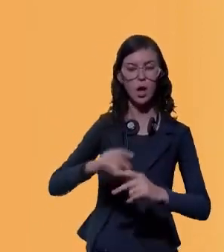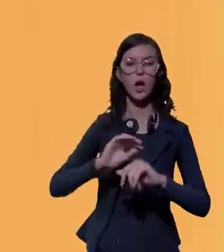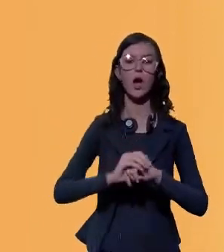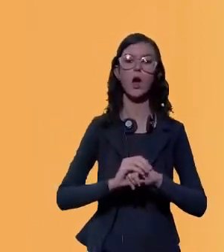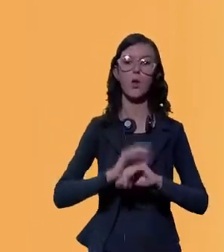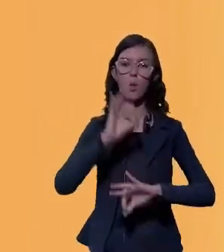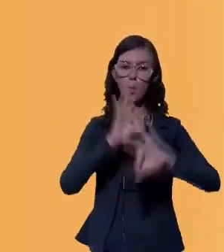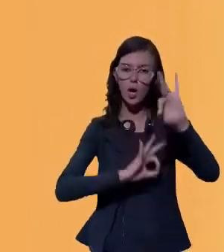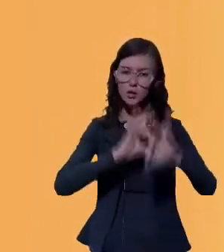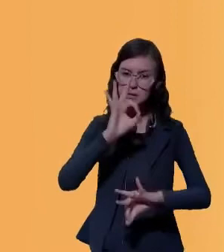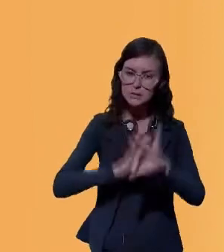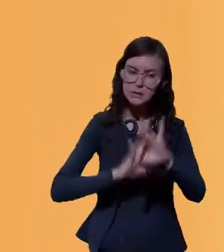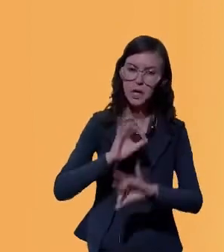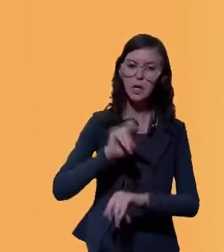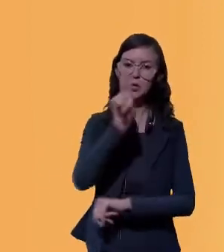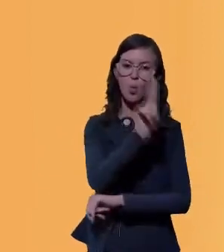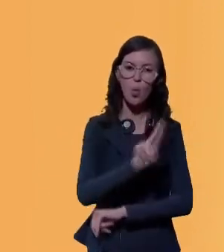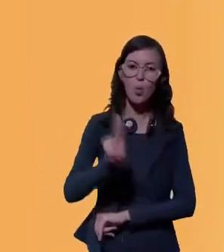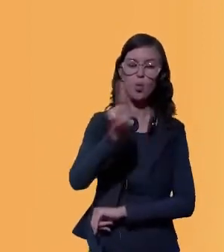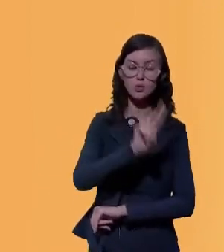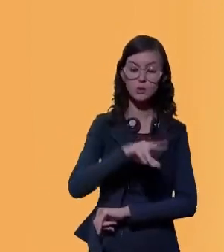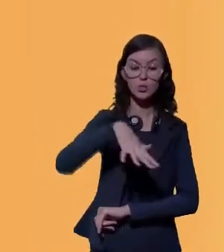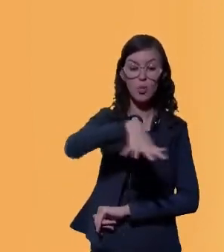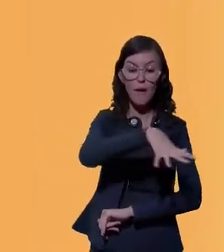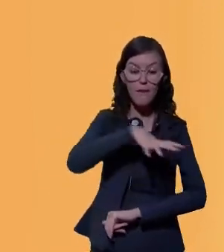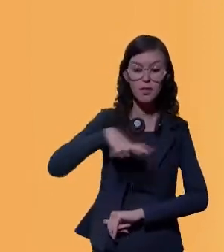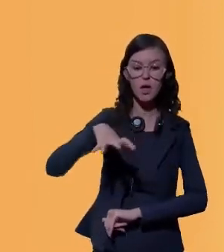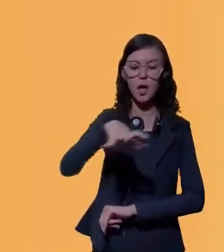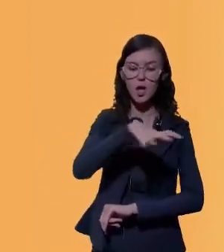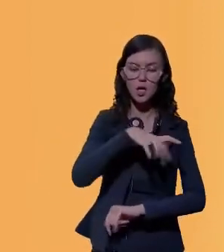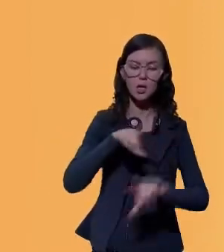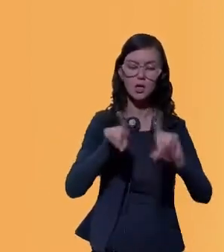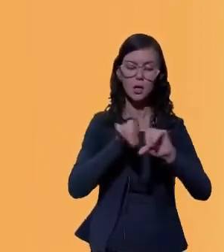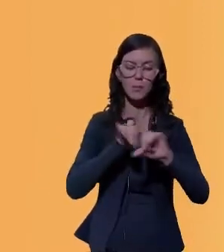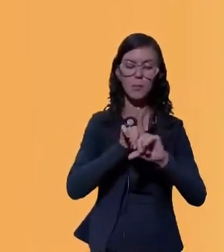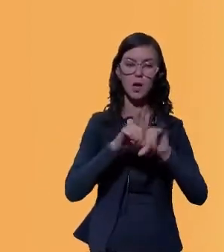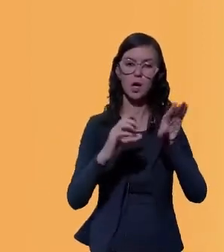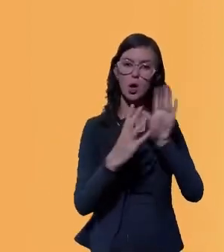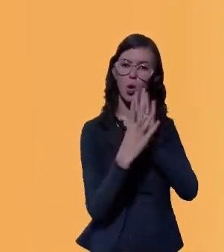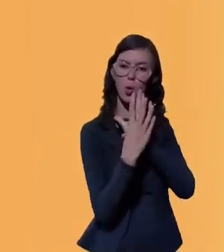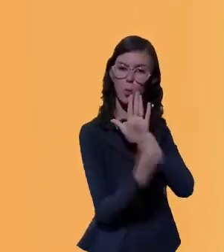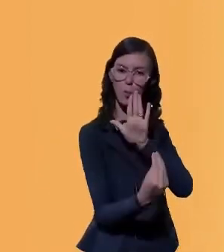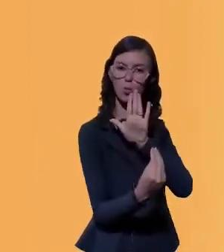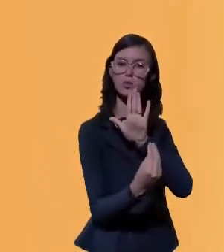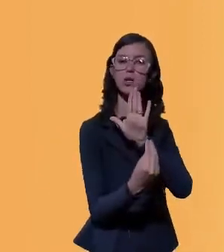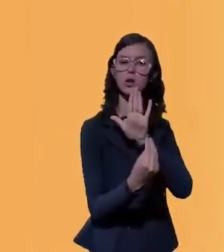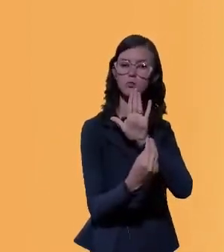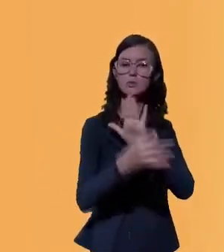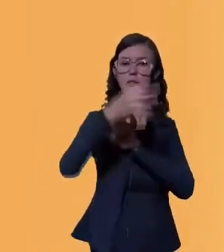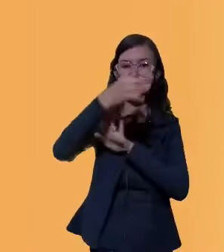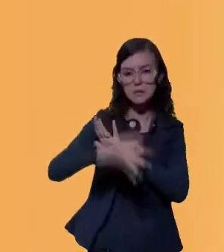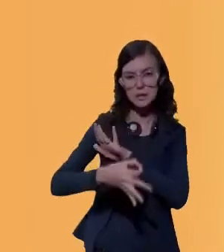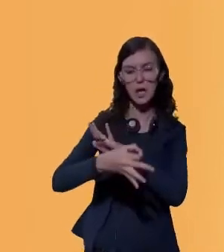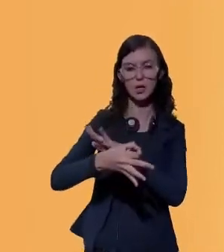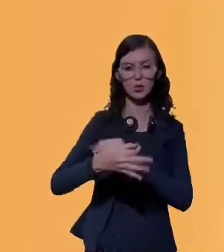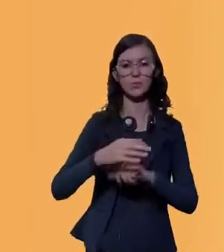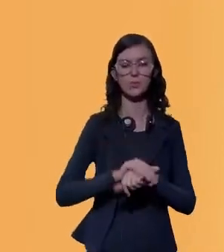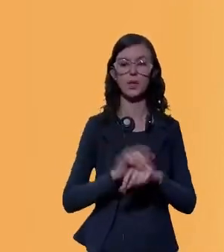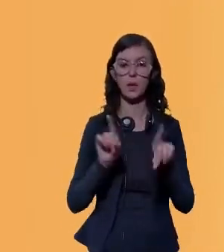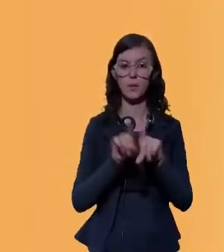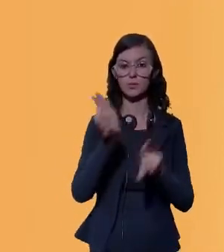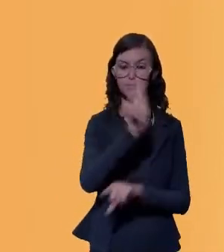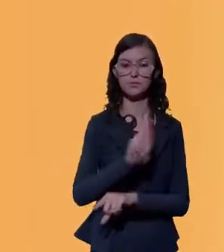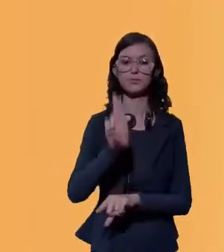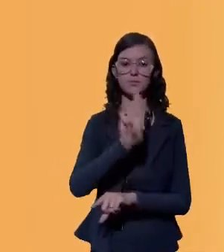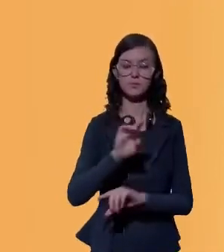extensivo, com má utilização das áreas, e um modelo intensivo de utilização, e esse também tem o